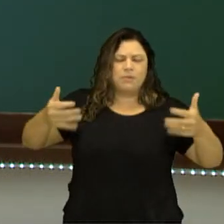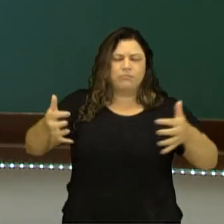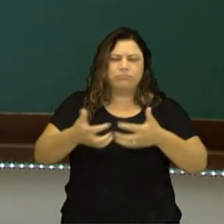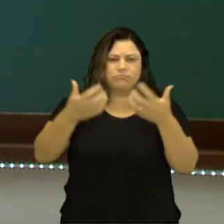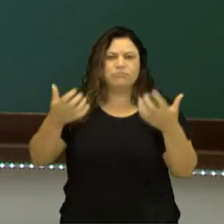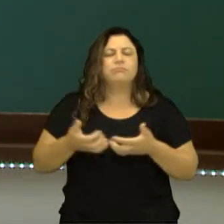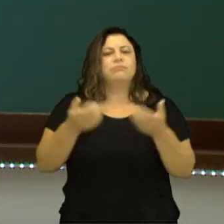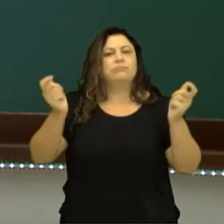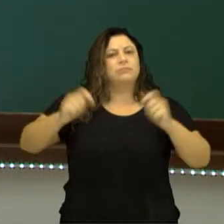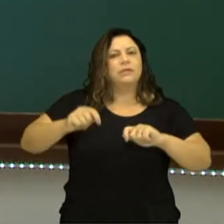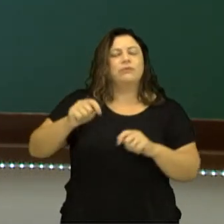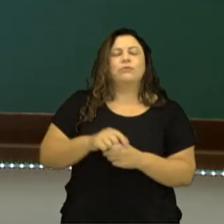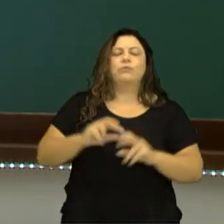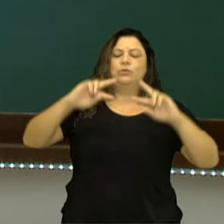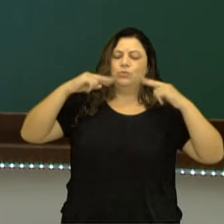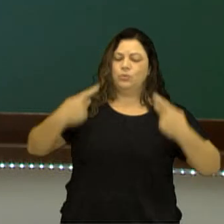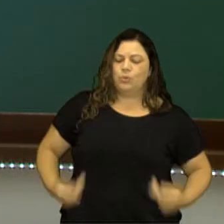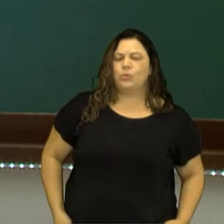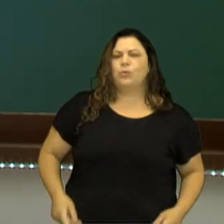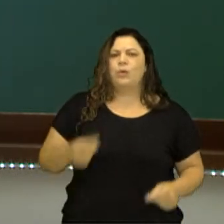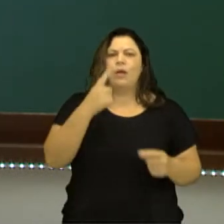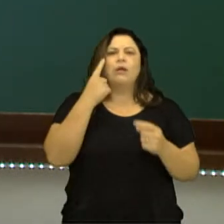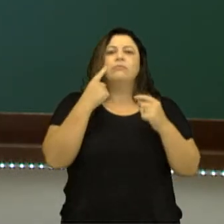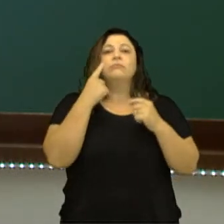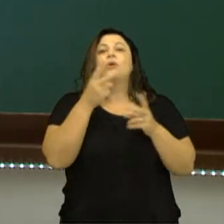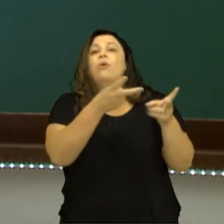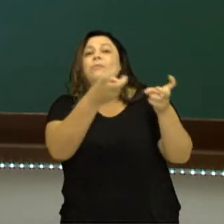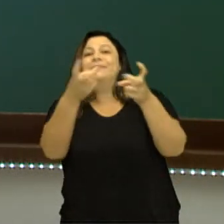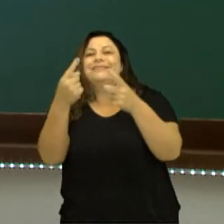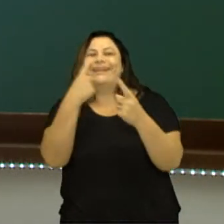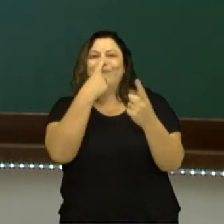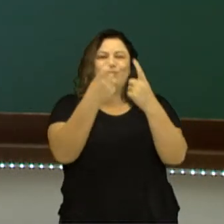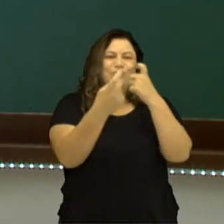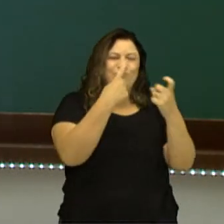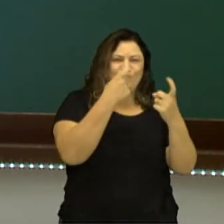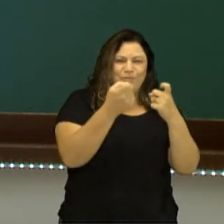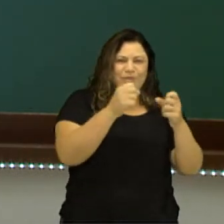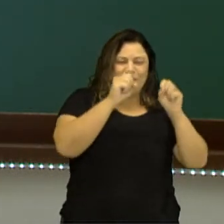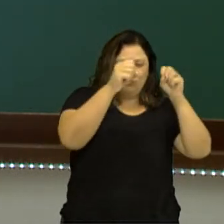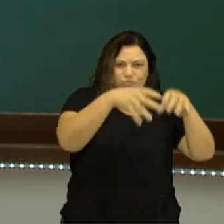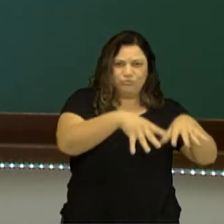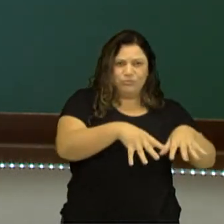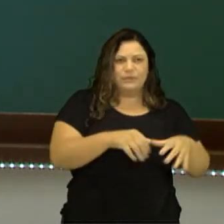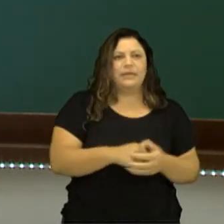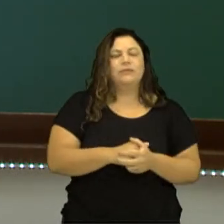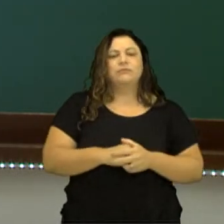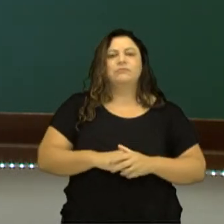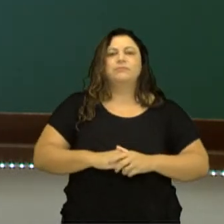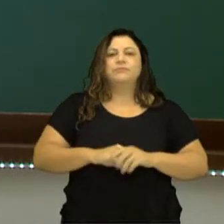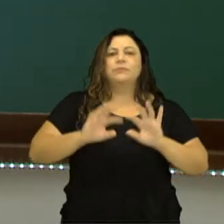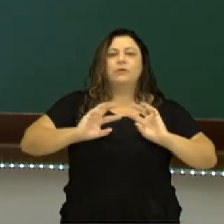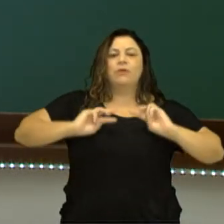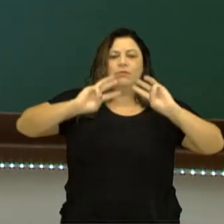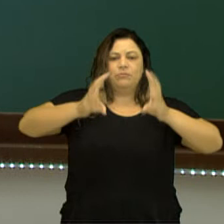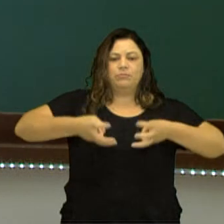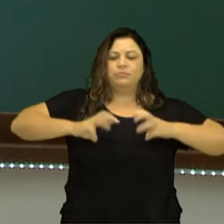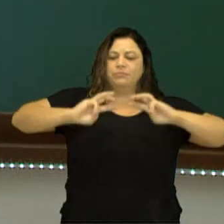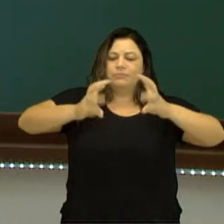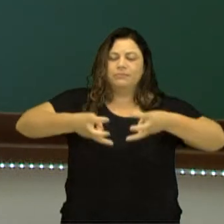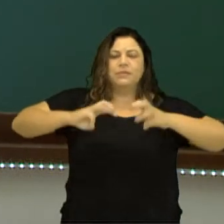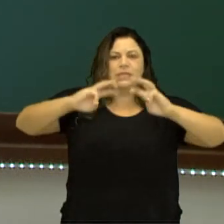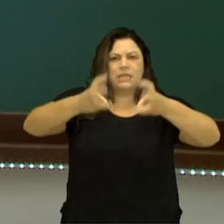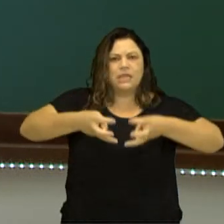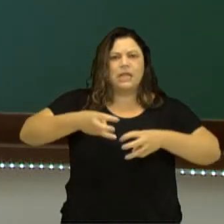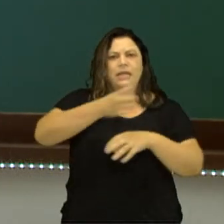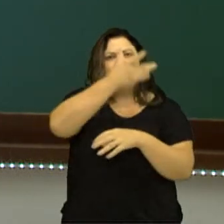humanos. Observem o lixo jogado nessa praia. O tráfego intenso de máquinas, de pessoas e de animais,